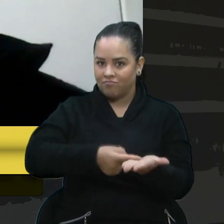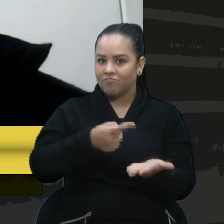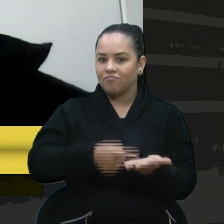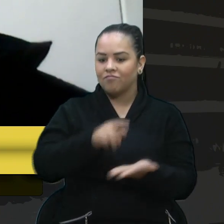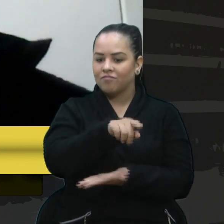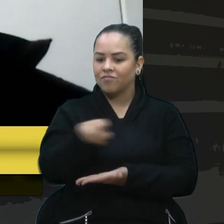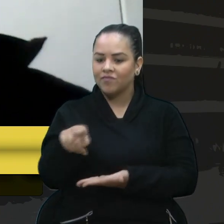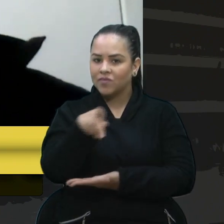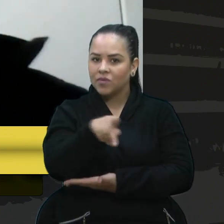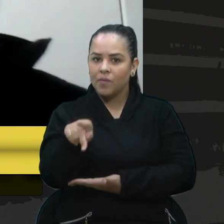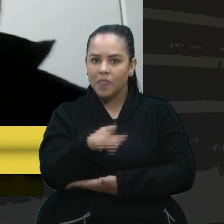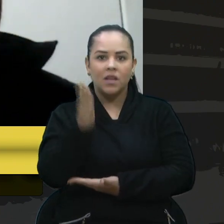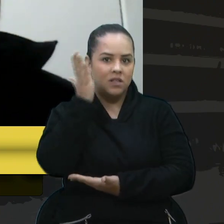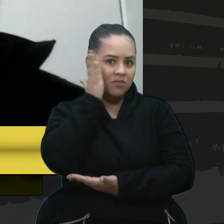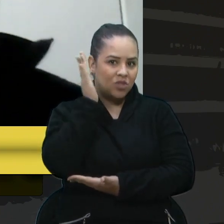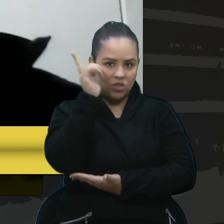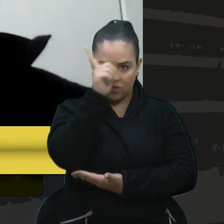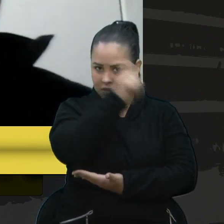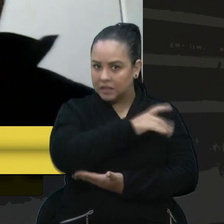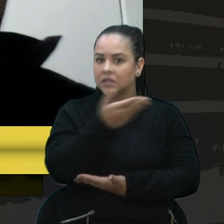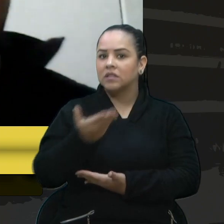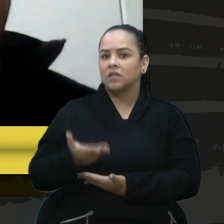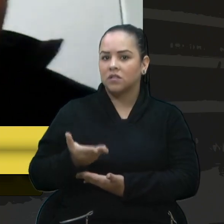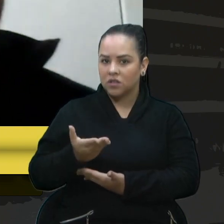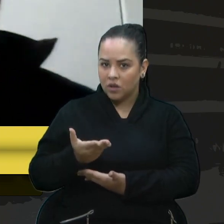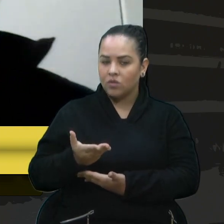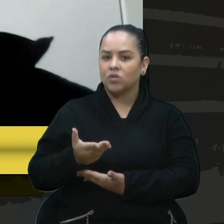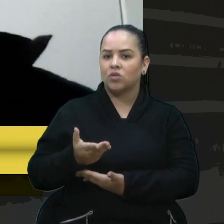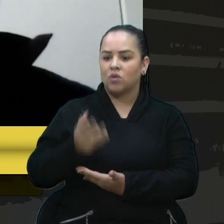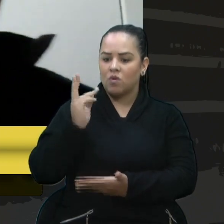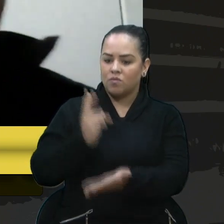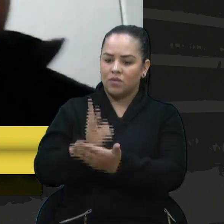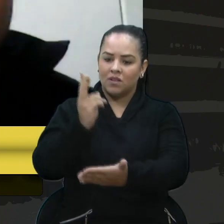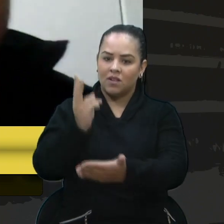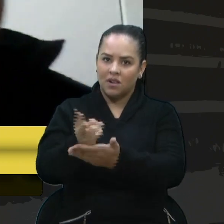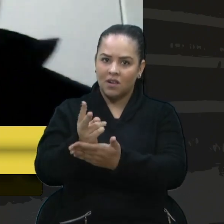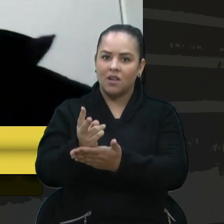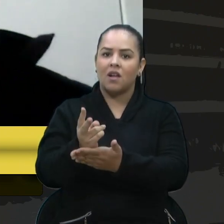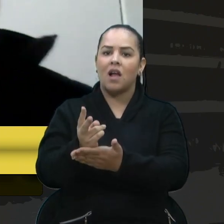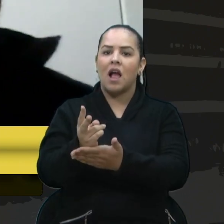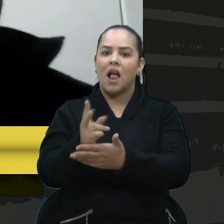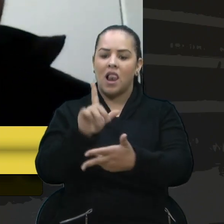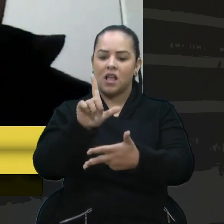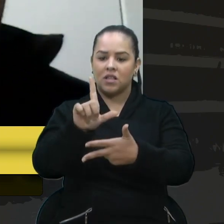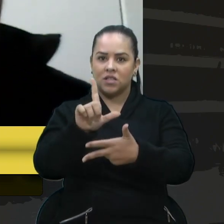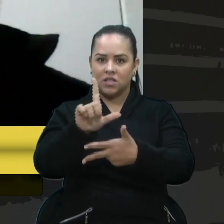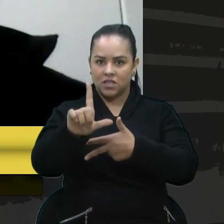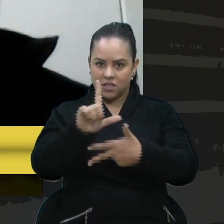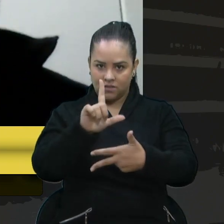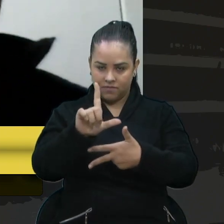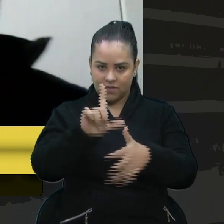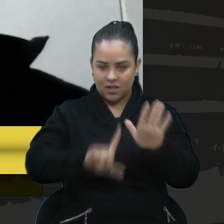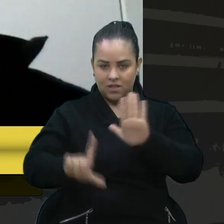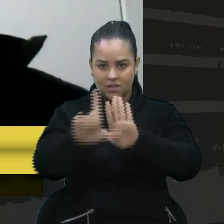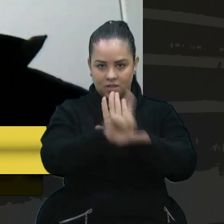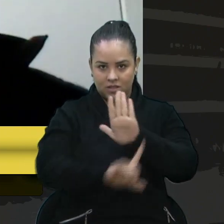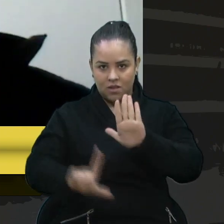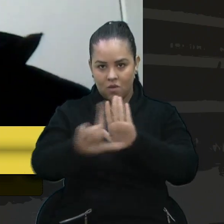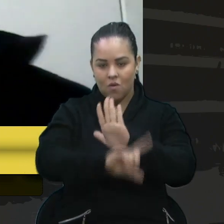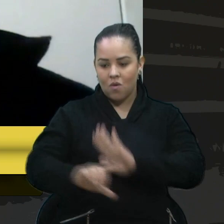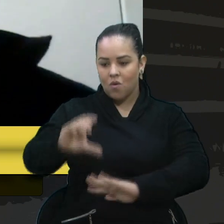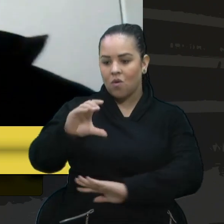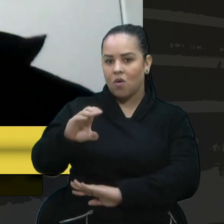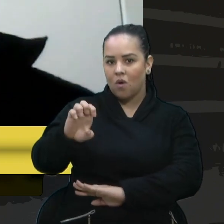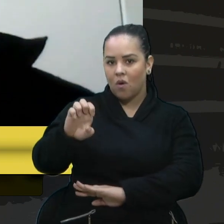para se manter a legislação, o COE e aquilo que a normativa estabelece. Porque a